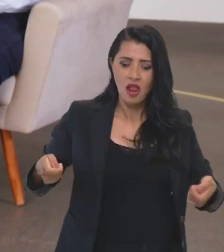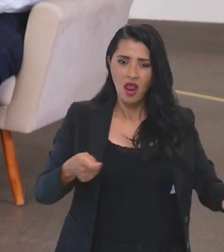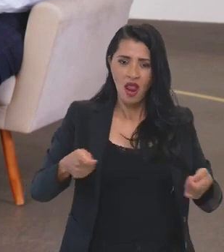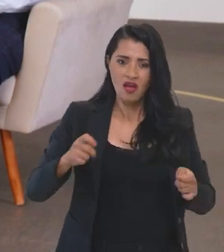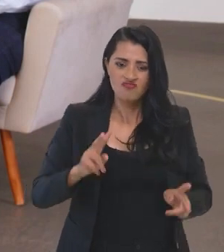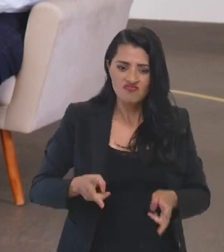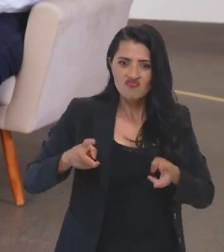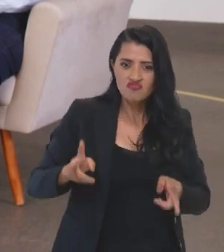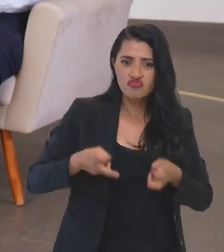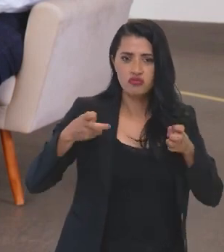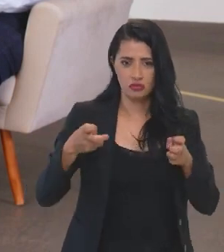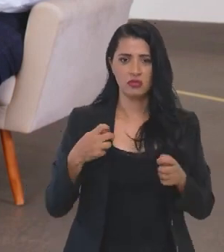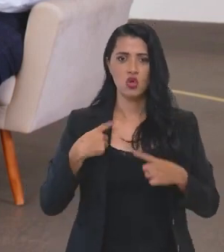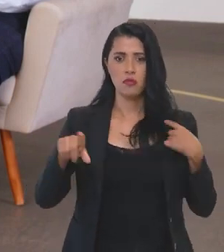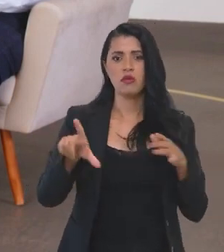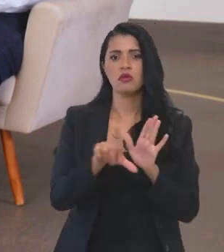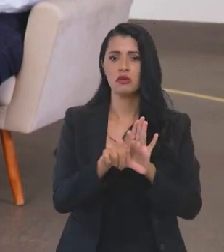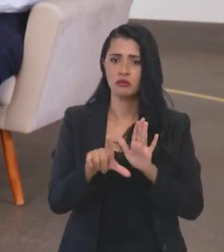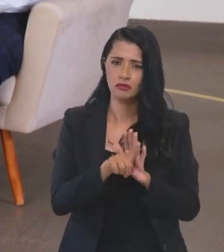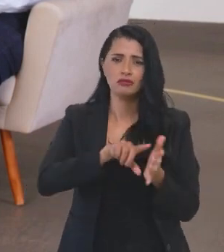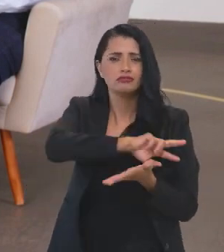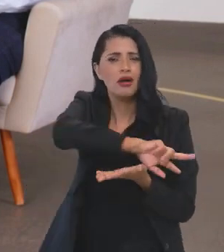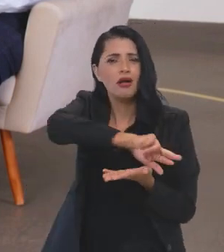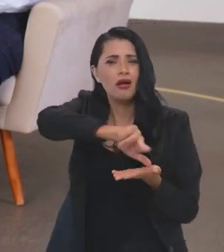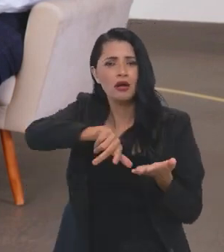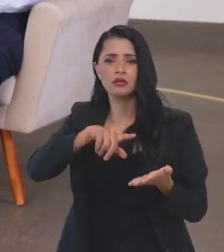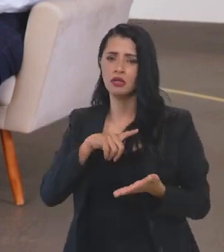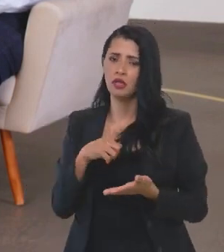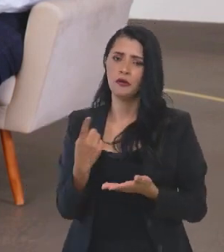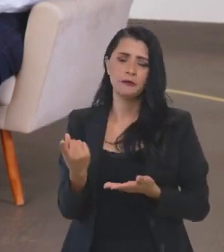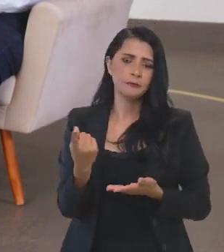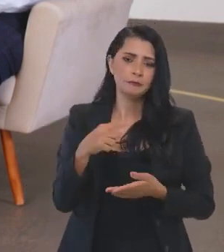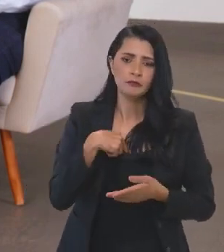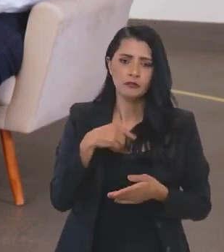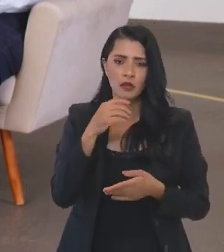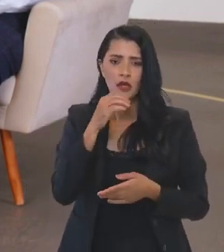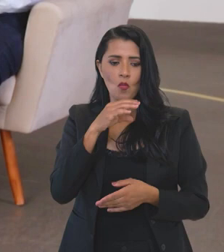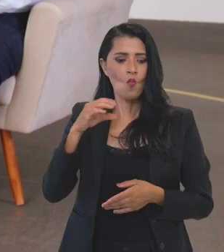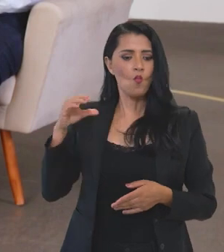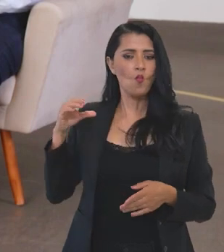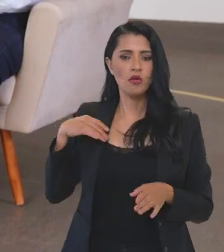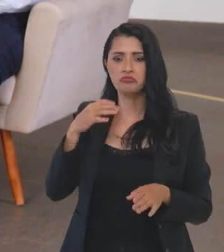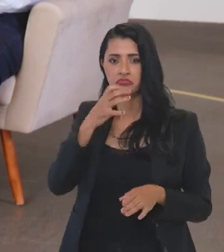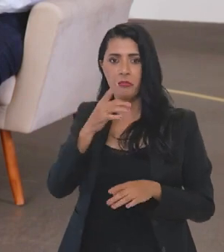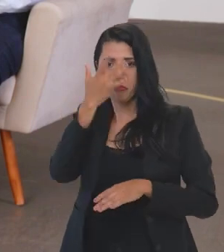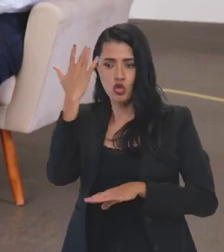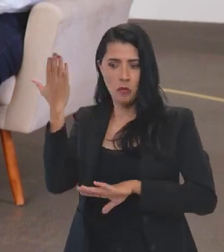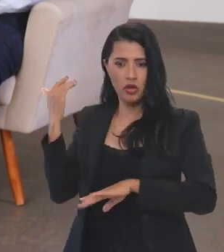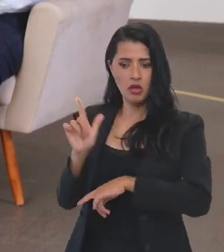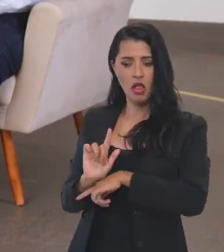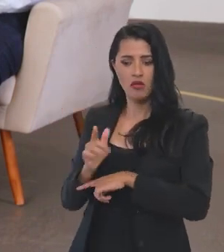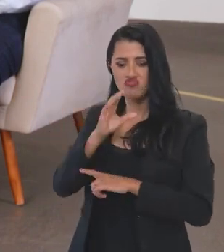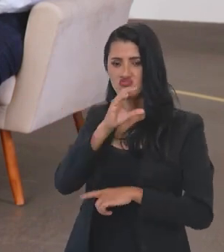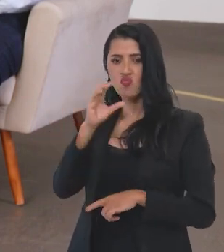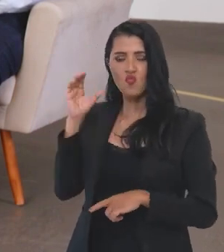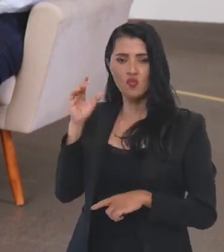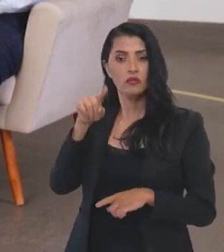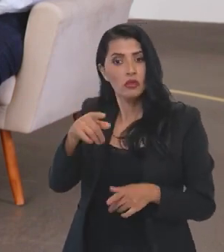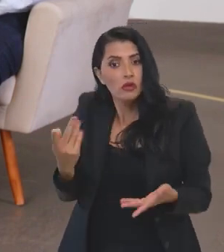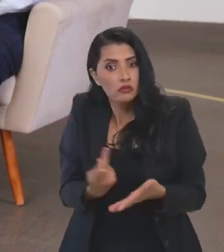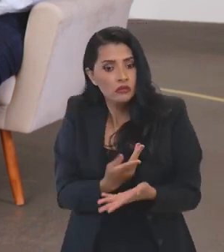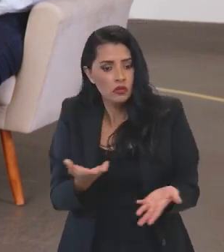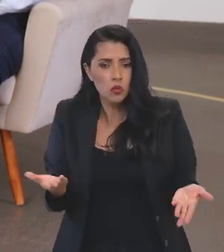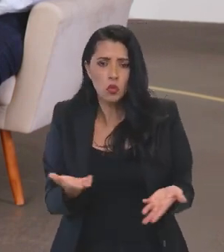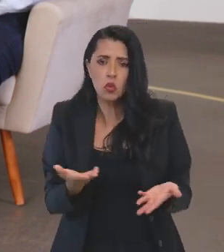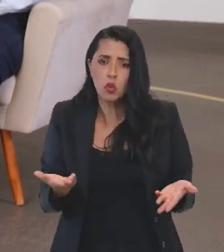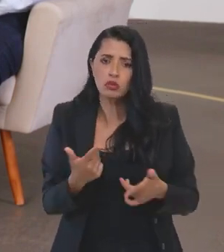garimpo ilegal, é preciso falar que tiveram os fatores, tanto pela negligência e omissão de gestões passadas, e